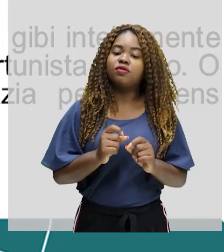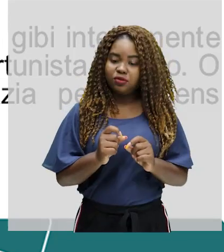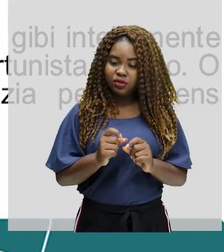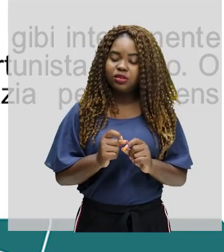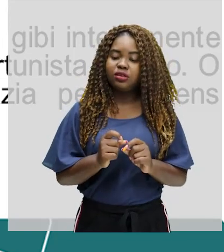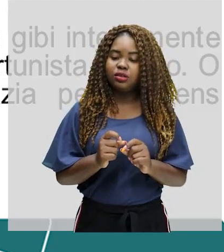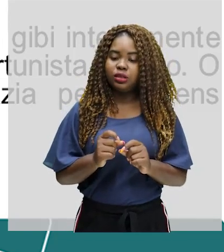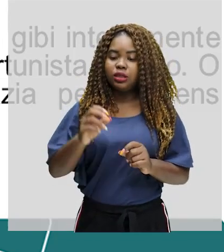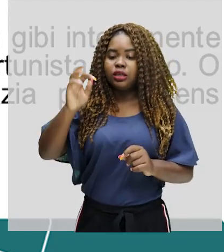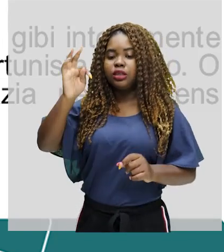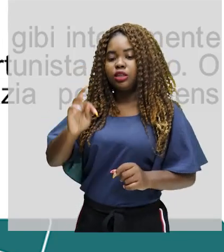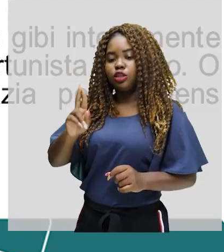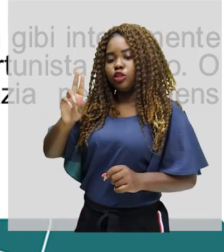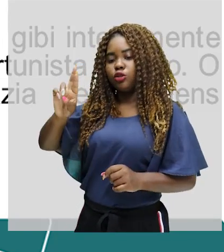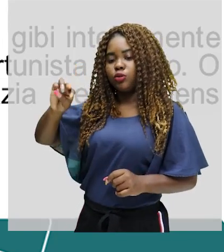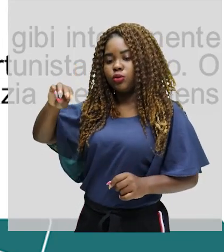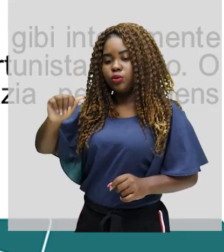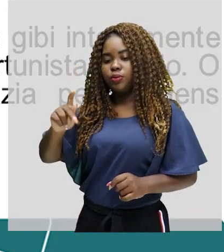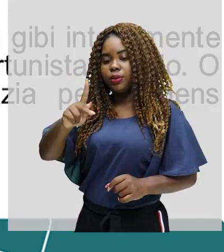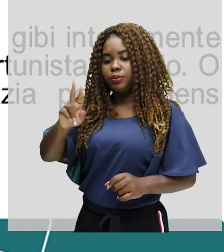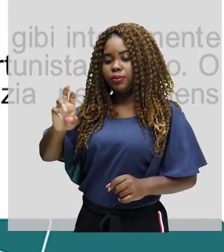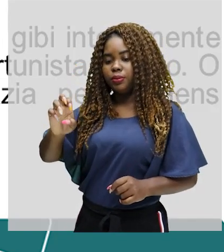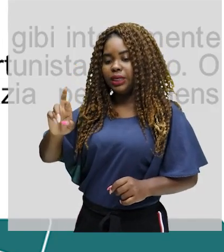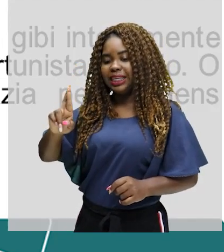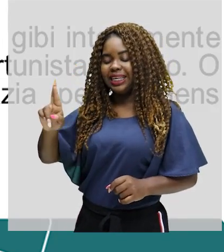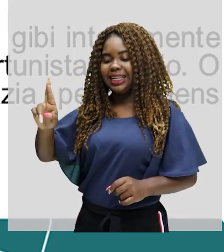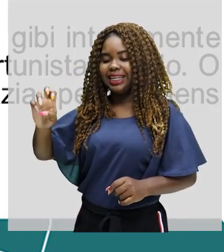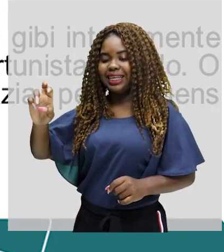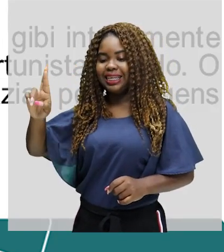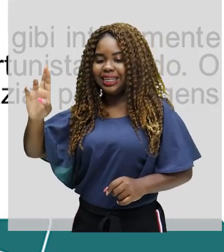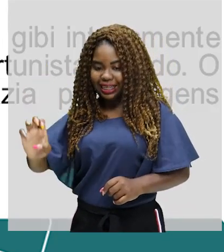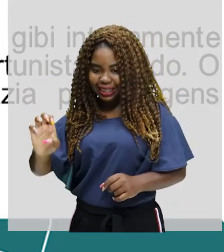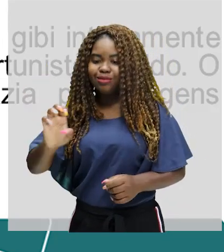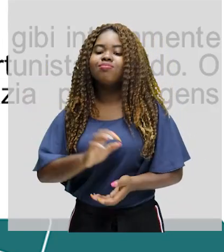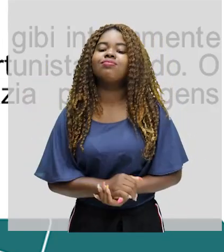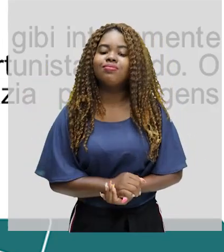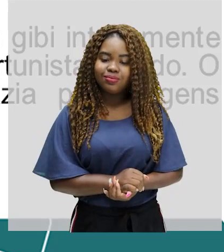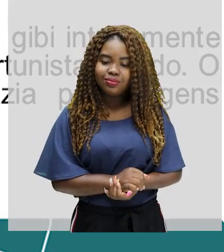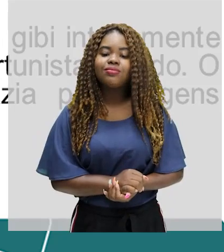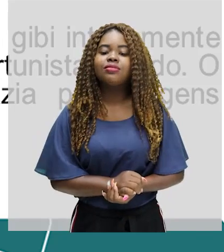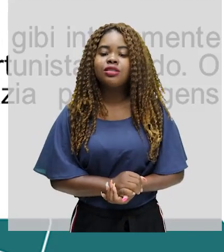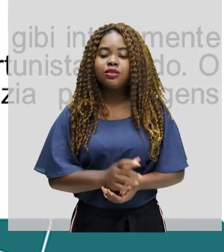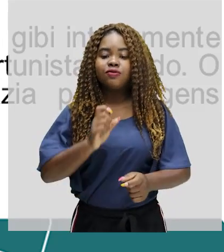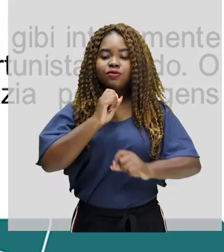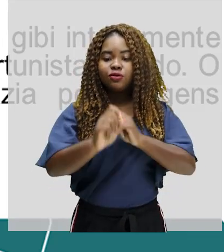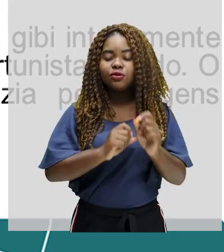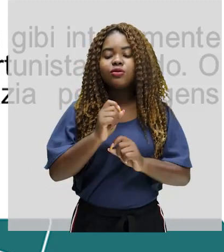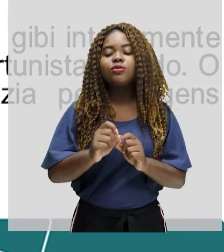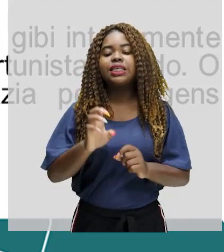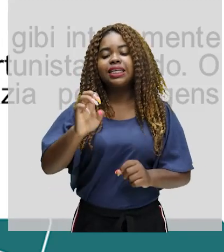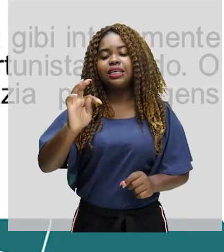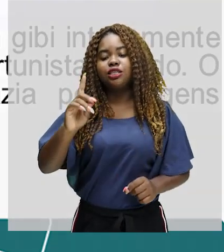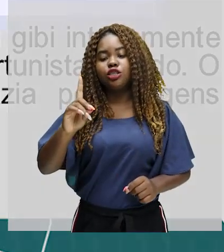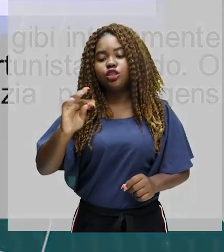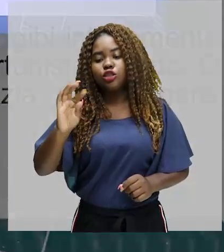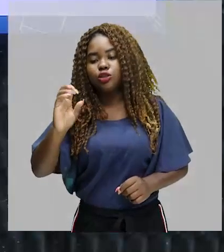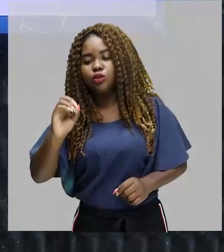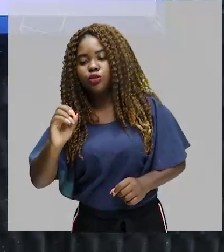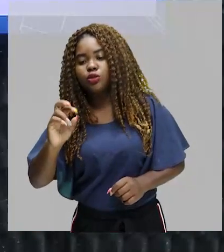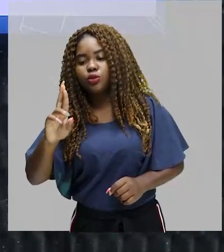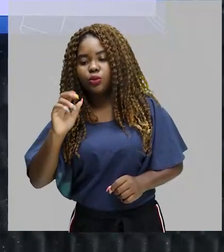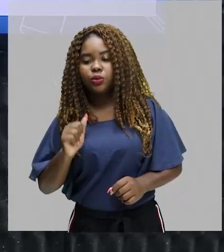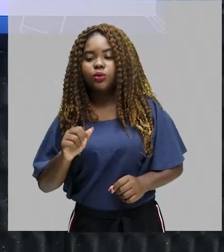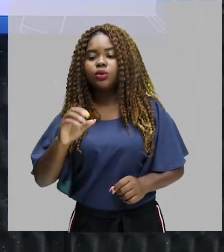do cartunista Ziraldo. O gibi foi apresentado pela editora O Cruzeiro, e trazia personagens inspirados na cultura